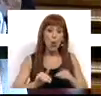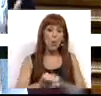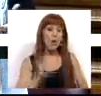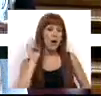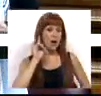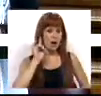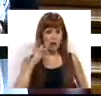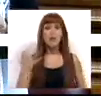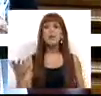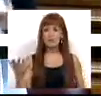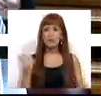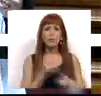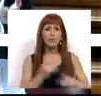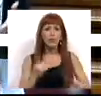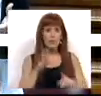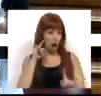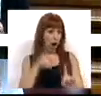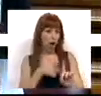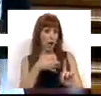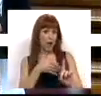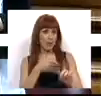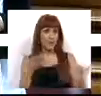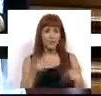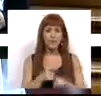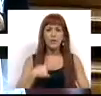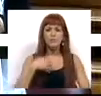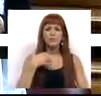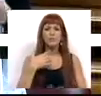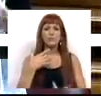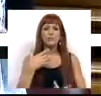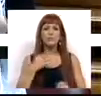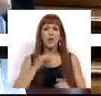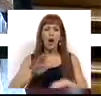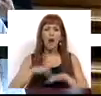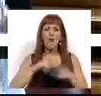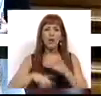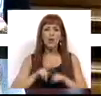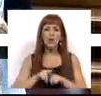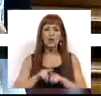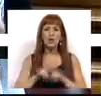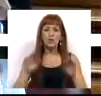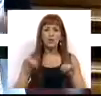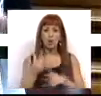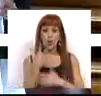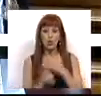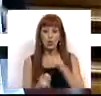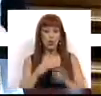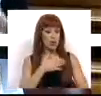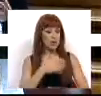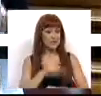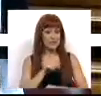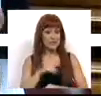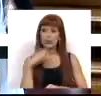importante justamente nesse objetivo, no sentido de proceder a um desconto no título de